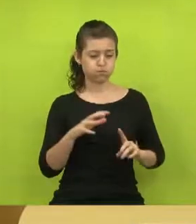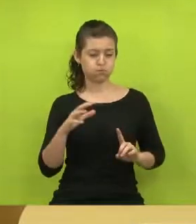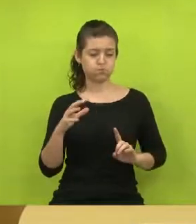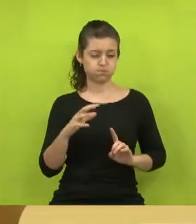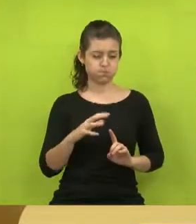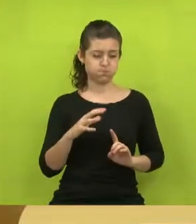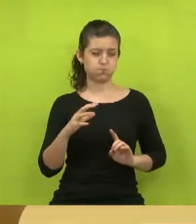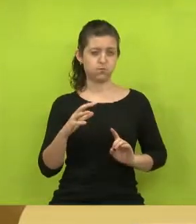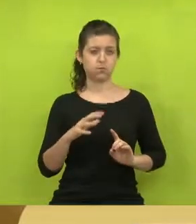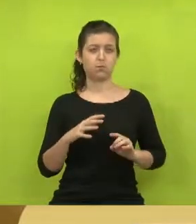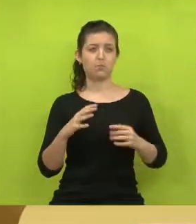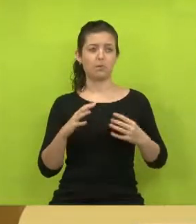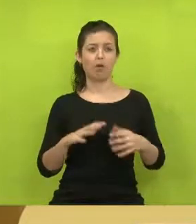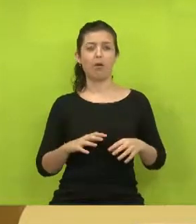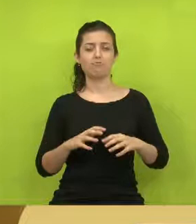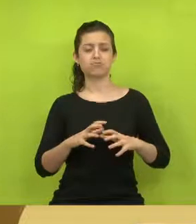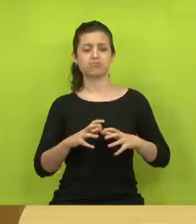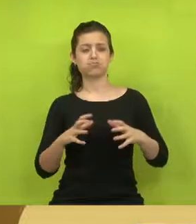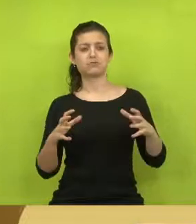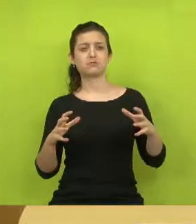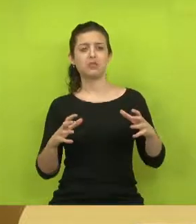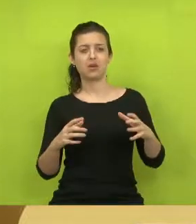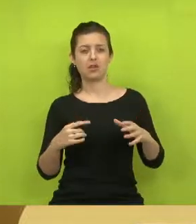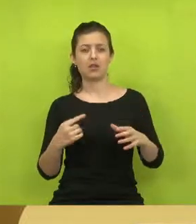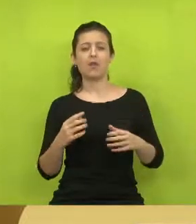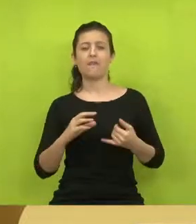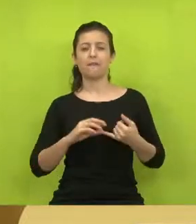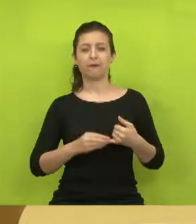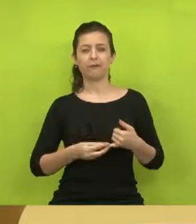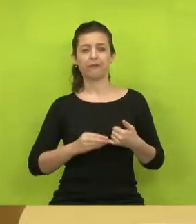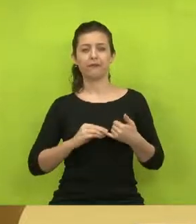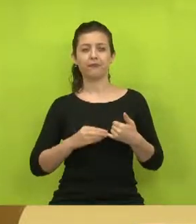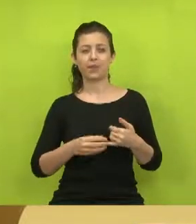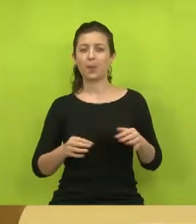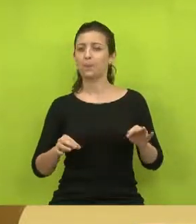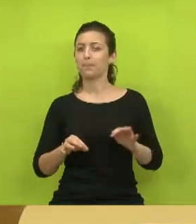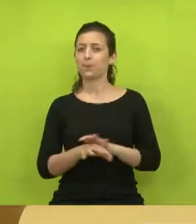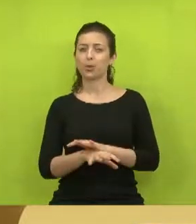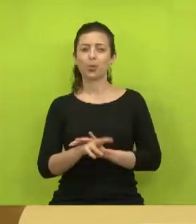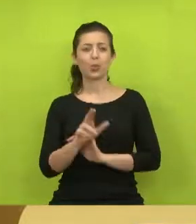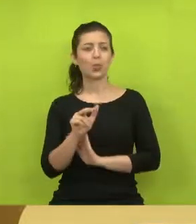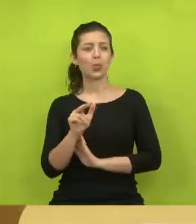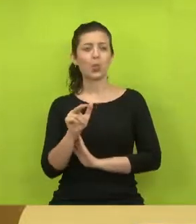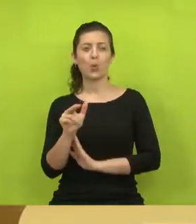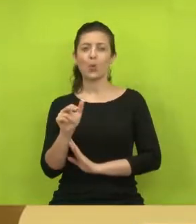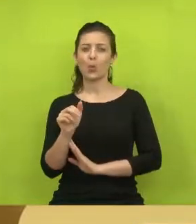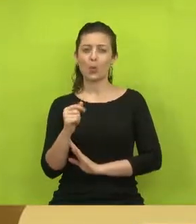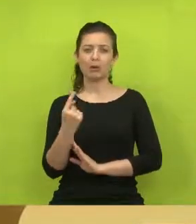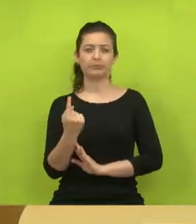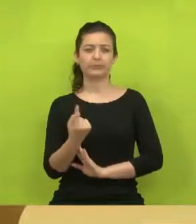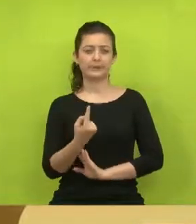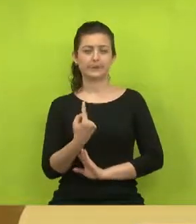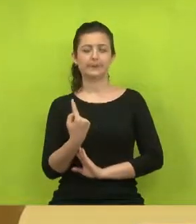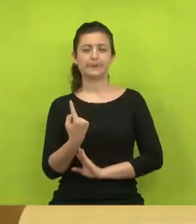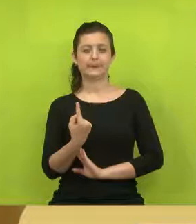É uma panela de pressão, e parece que o feijão nunca termina de cozinhar. Não é, Derbal? Ele fica...